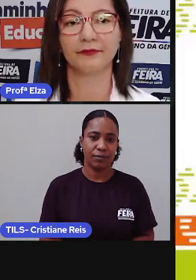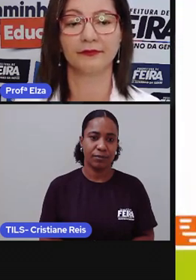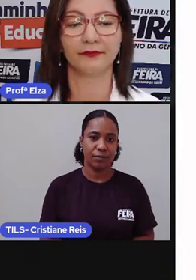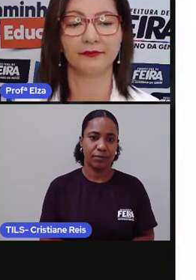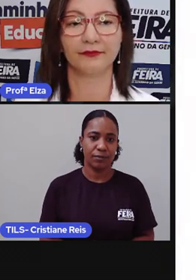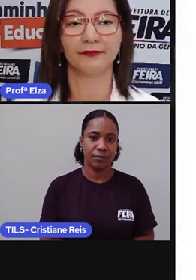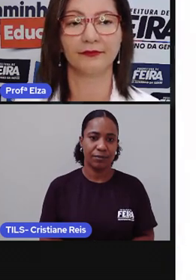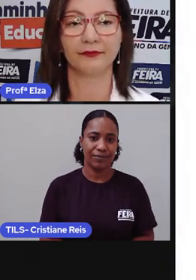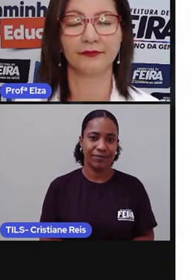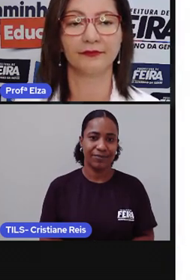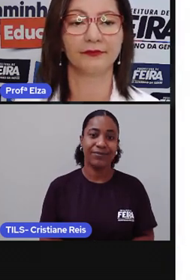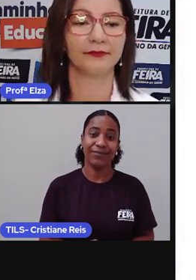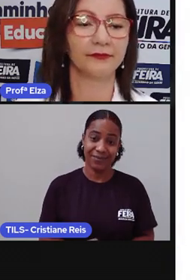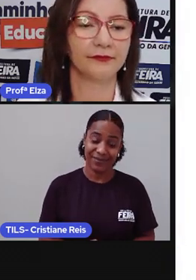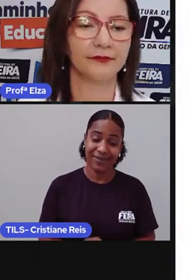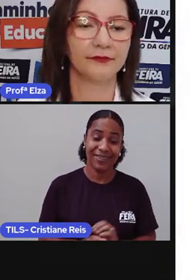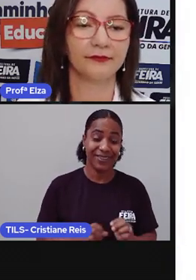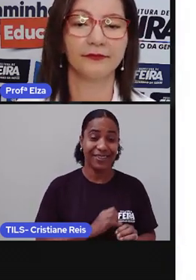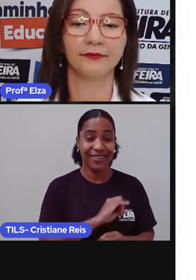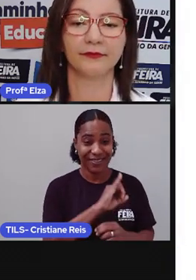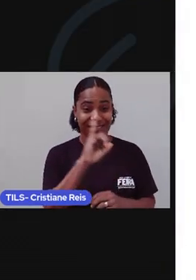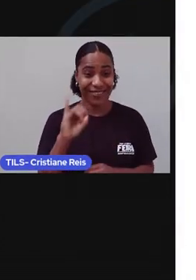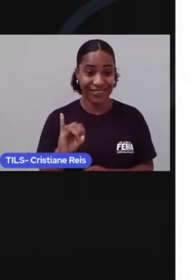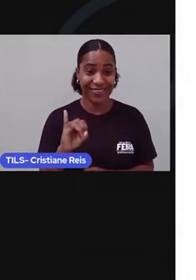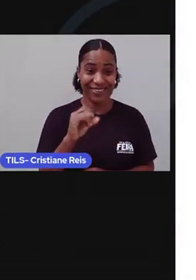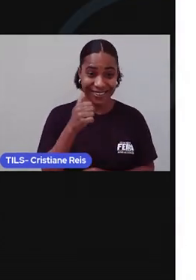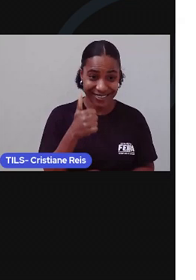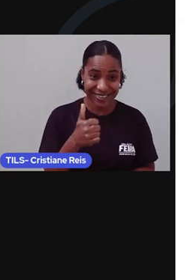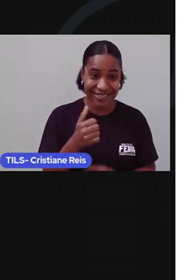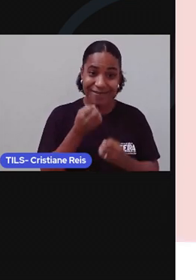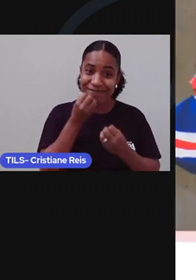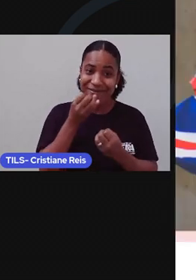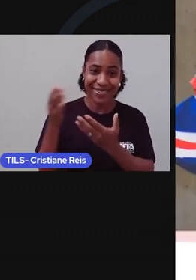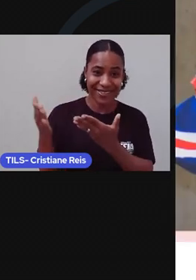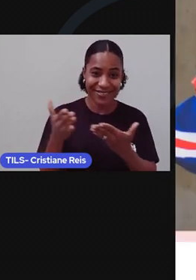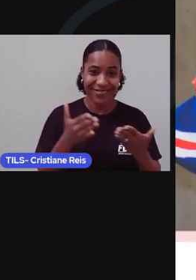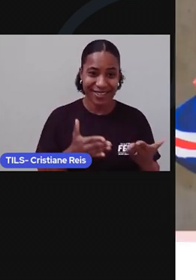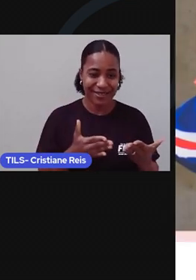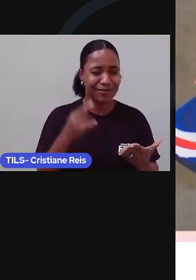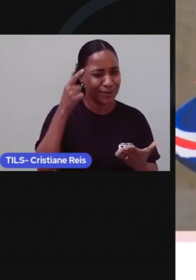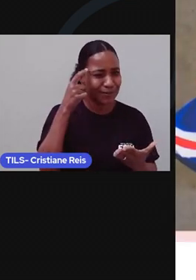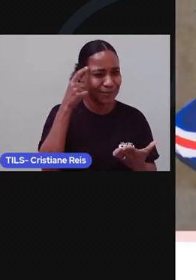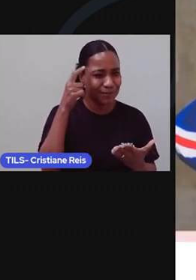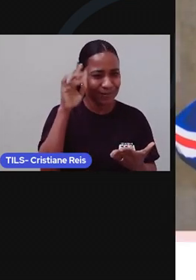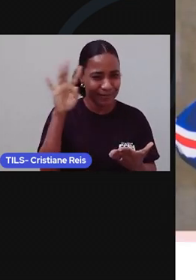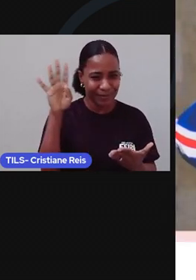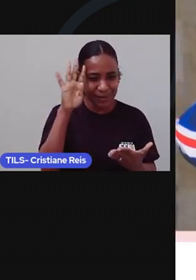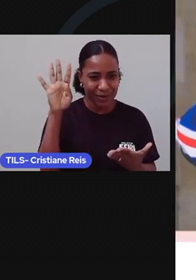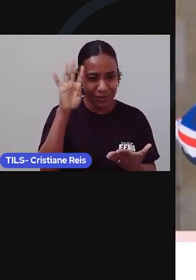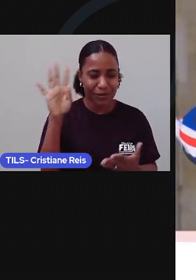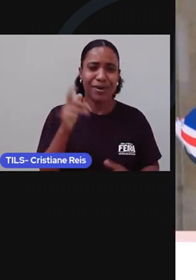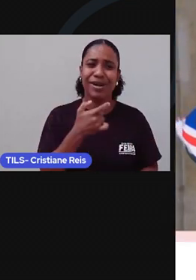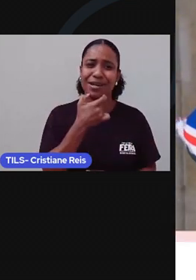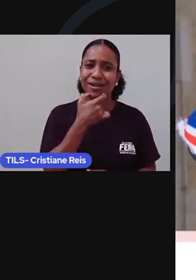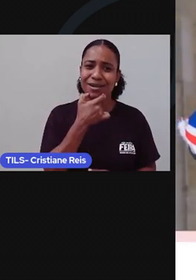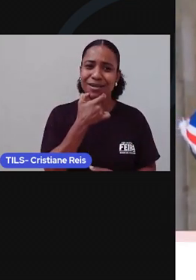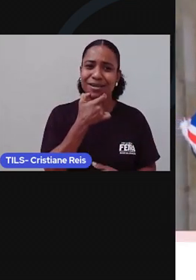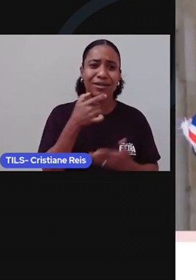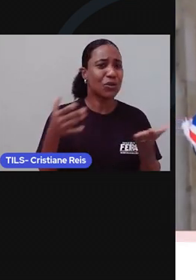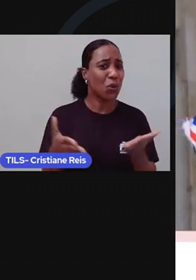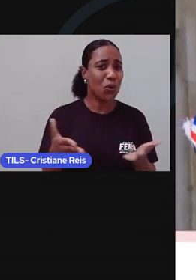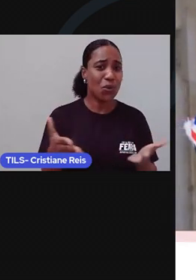Olá! Seja bem-vindo! Você já parou para pensar que a língua inglesa está muito presente em nosso cotidiano,